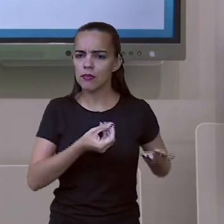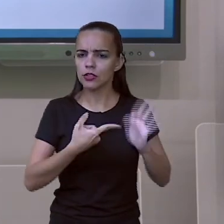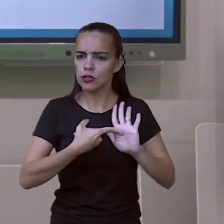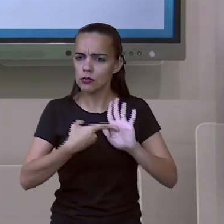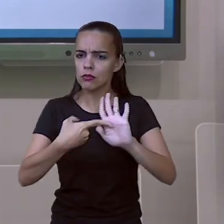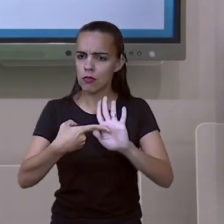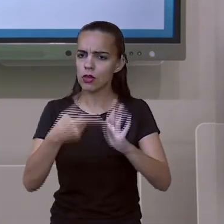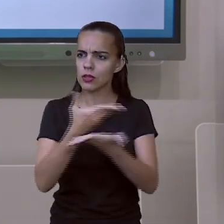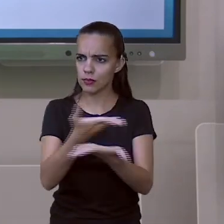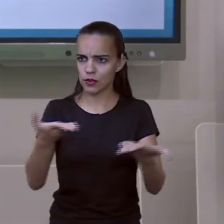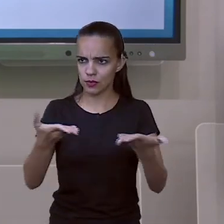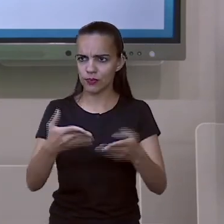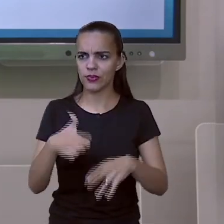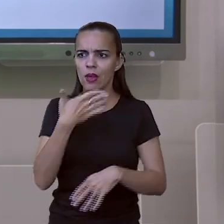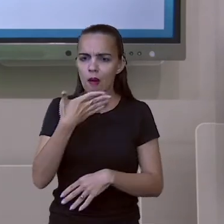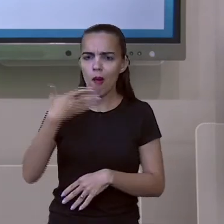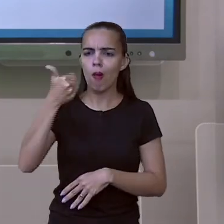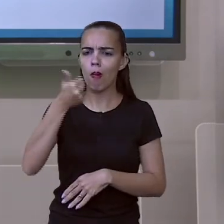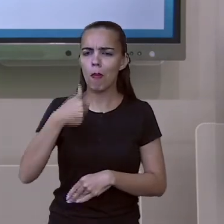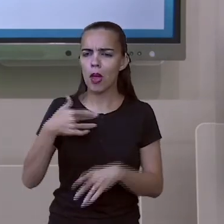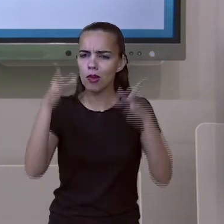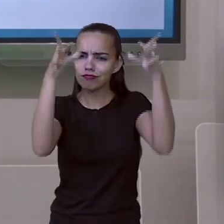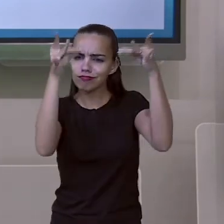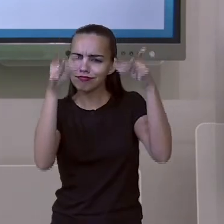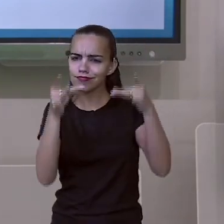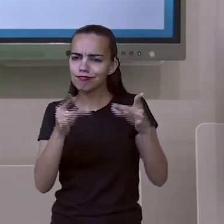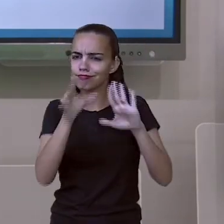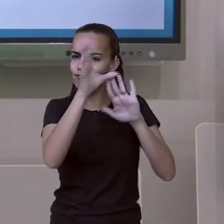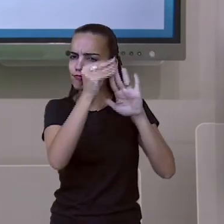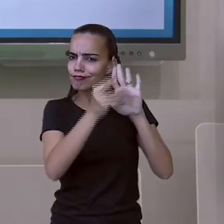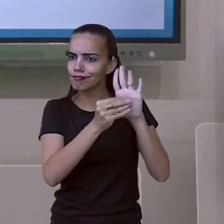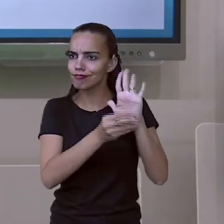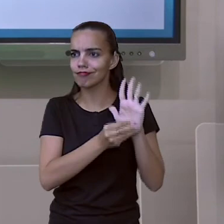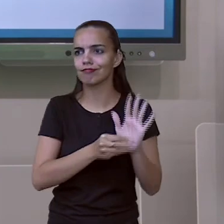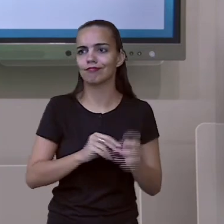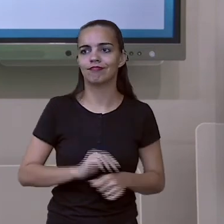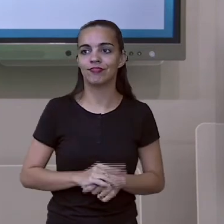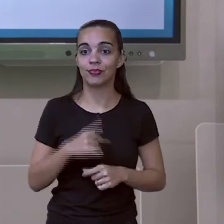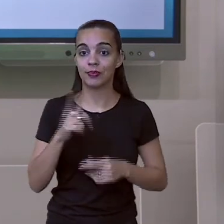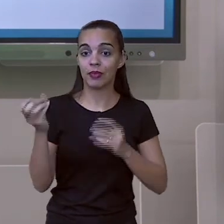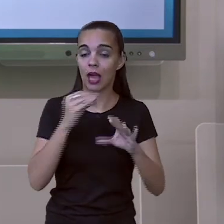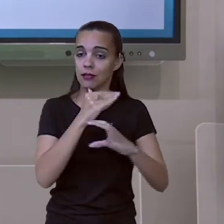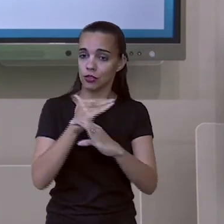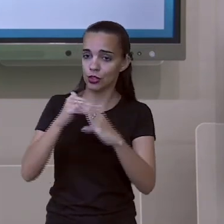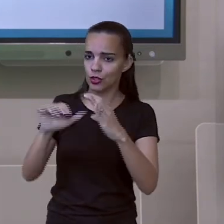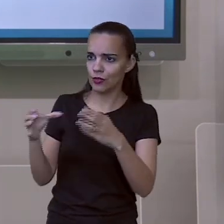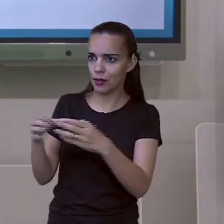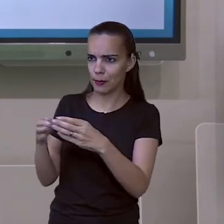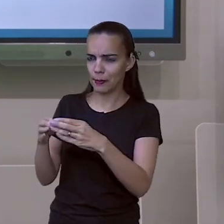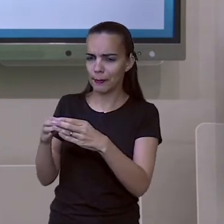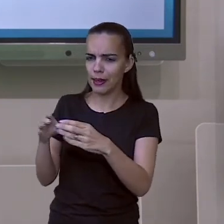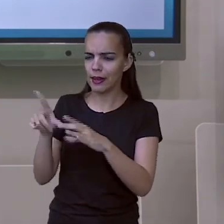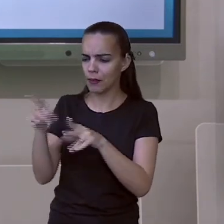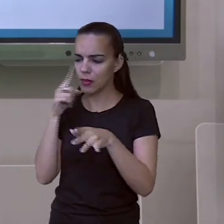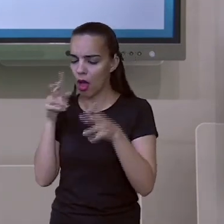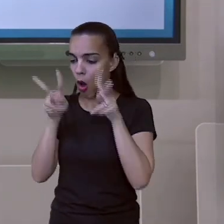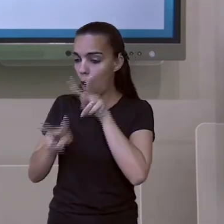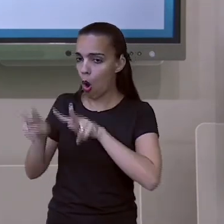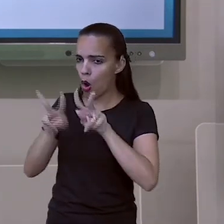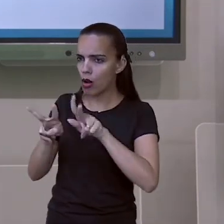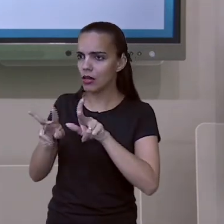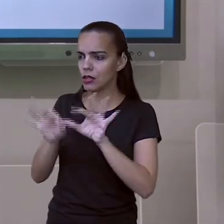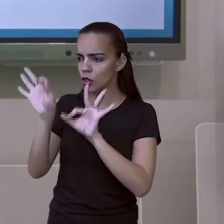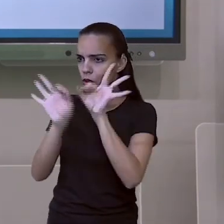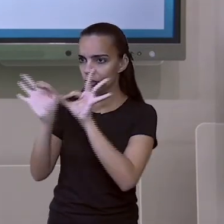você o melhor conteúdo, certo? E aí a gente envia para a equipe para a gente estar aqui passando, né, na TV,